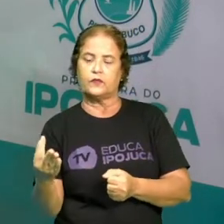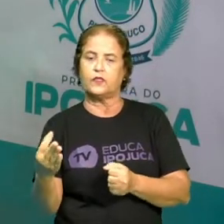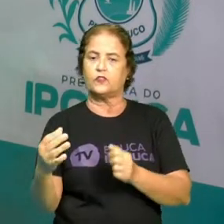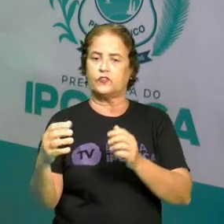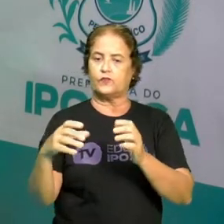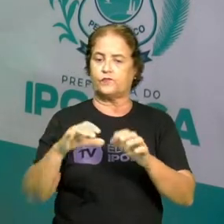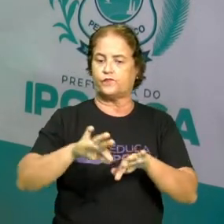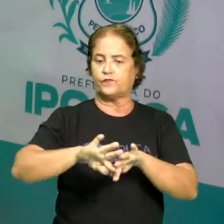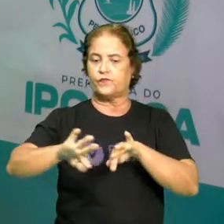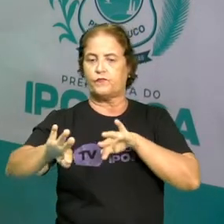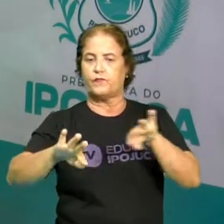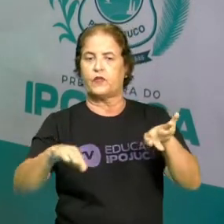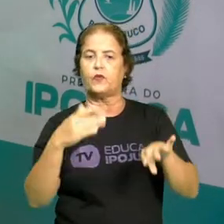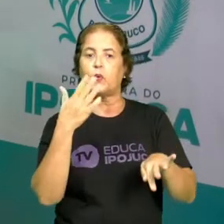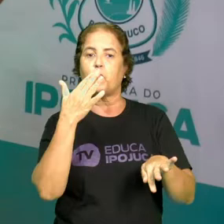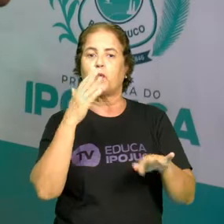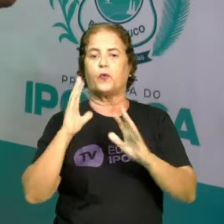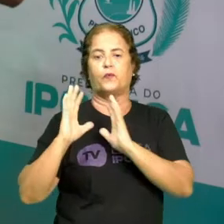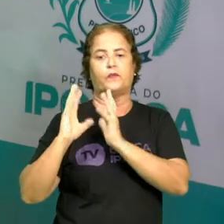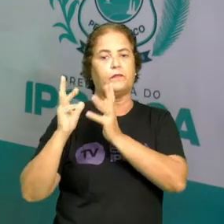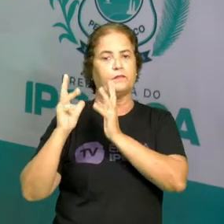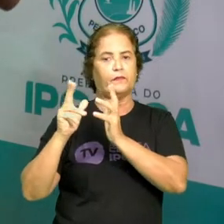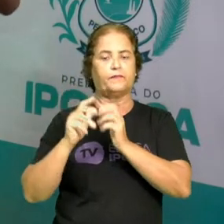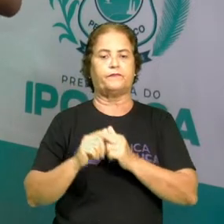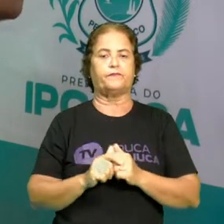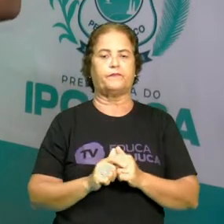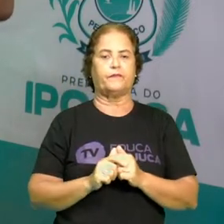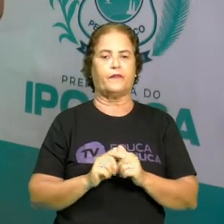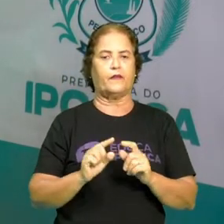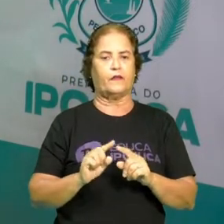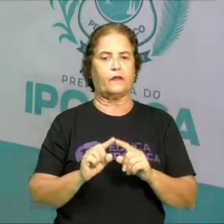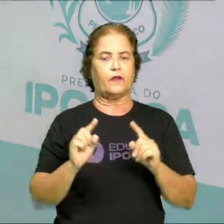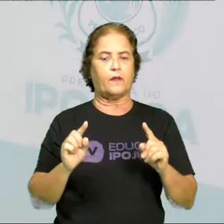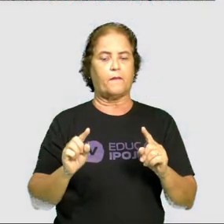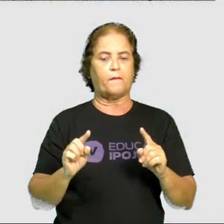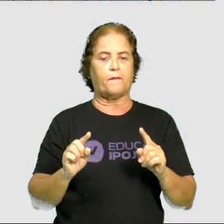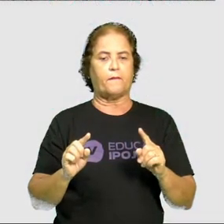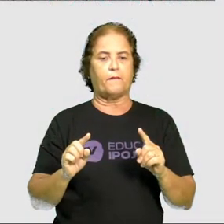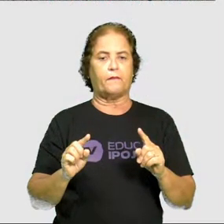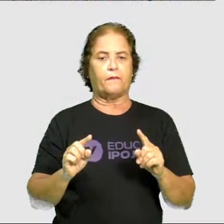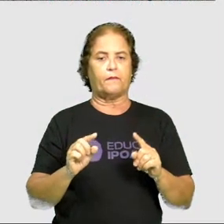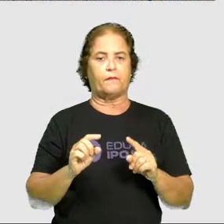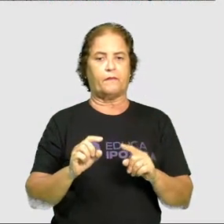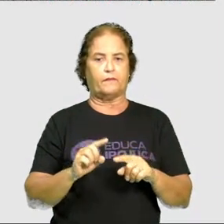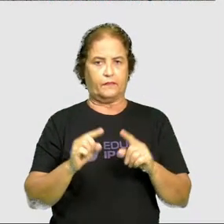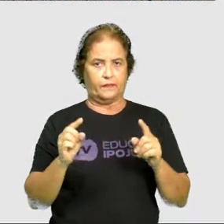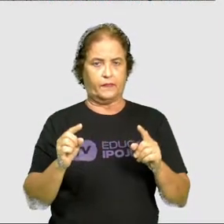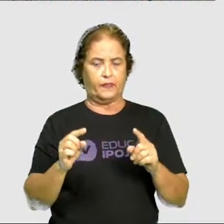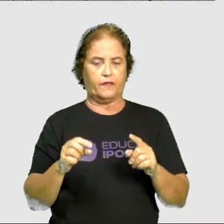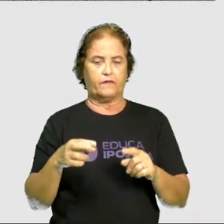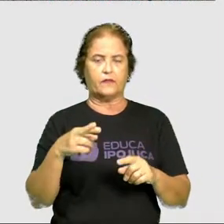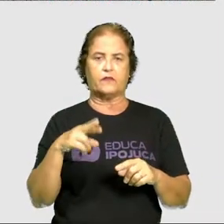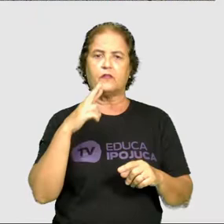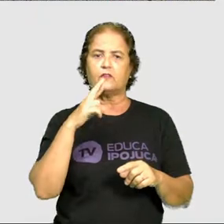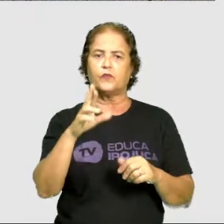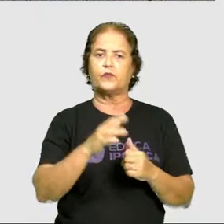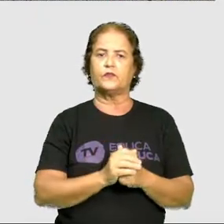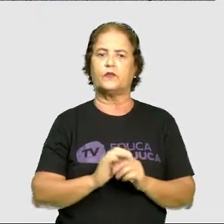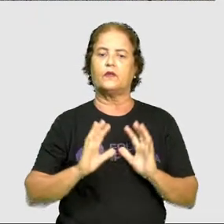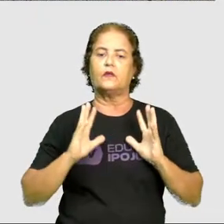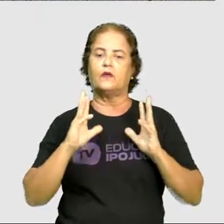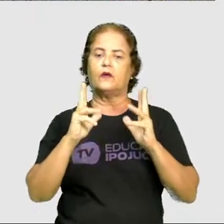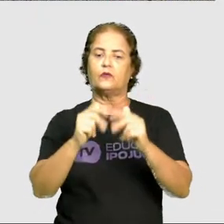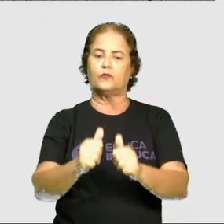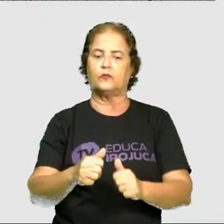cores de bolas. Logo, a gente tem a seguinte resolução. Ao todo,